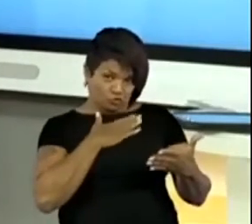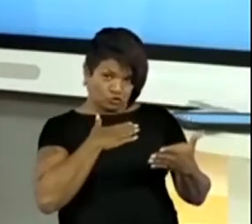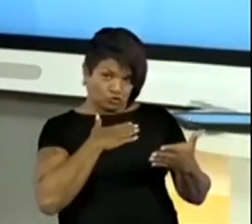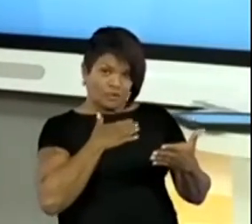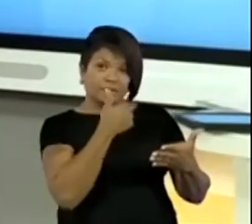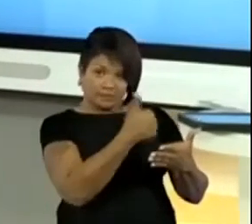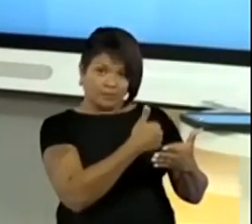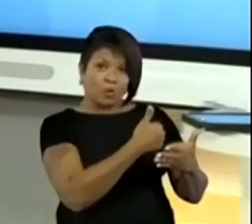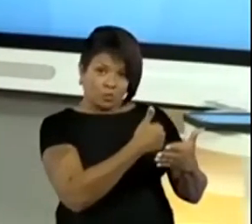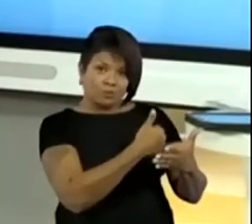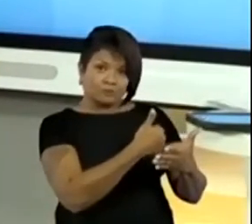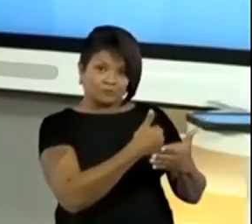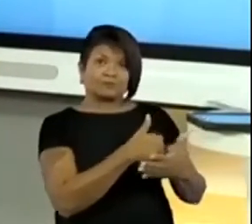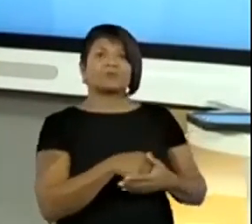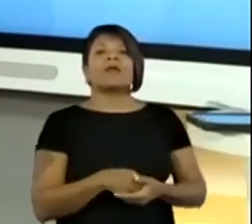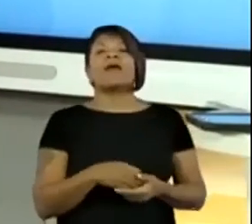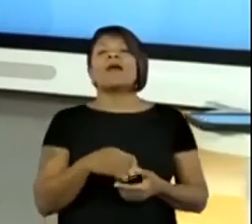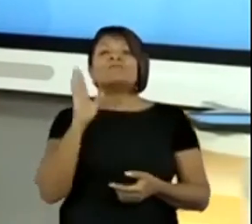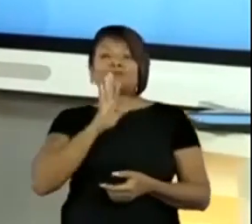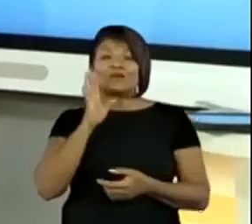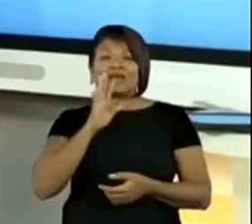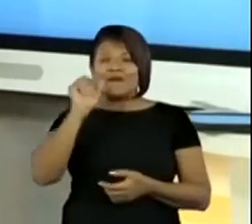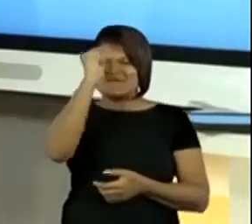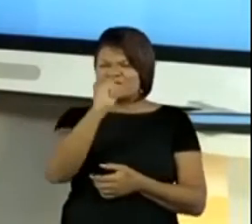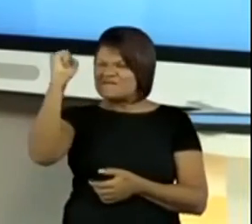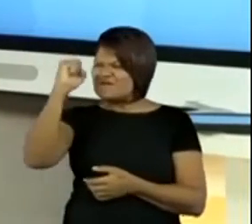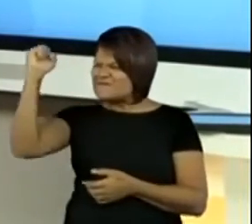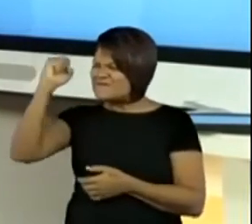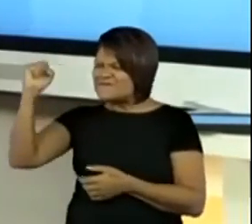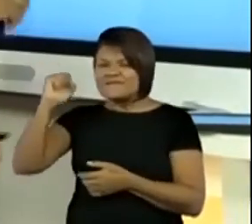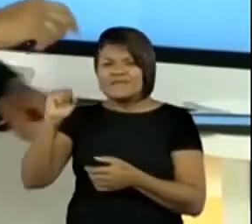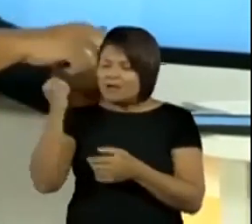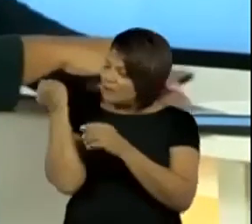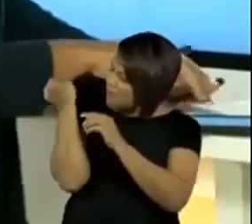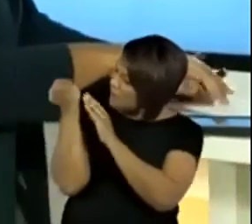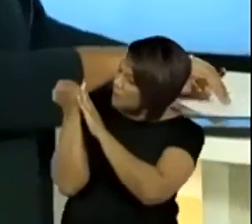Ai, gente, é muito legal. Não fica nem suja a mão, hein? Vamos lá?